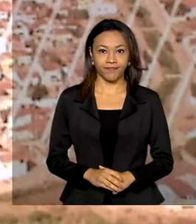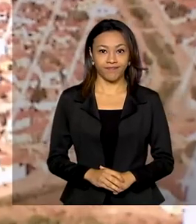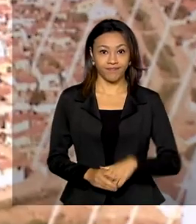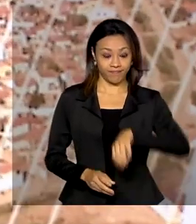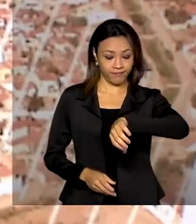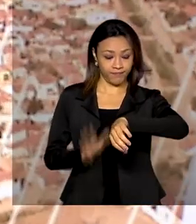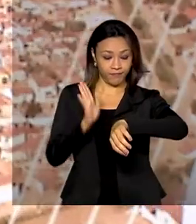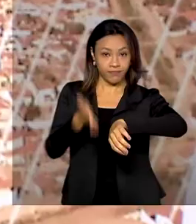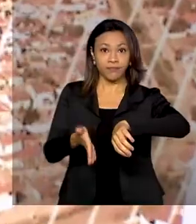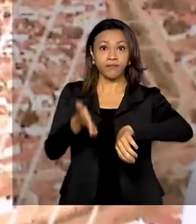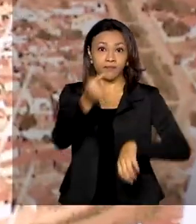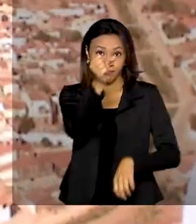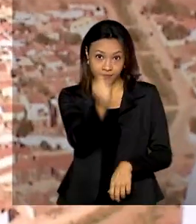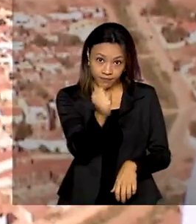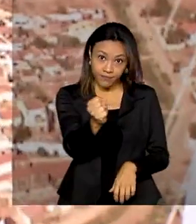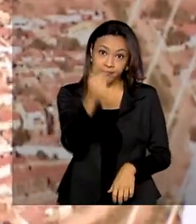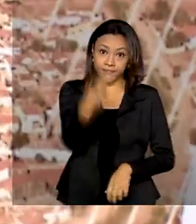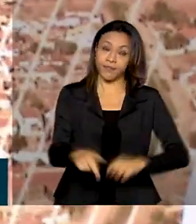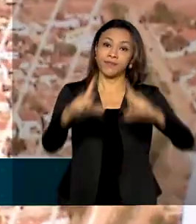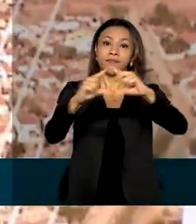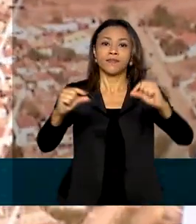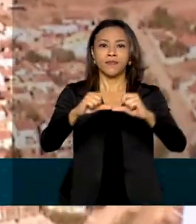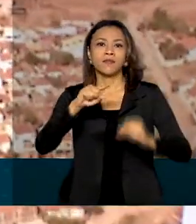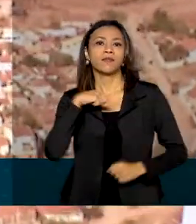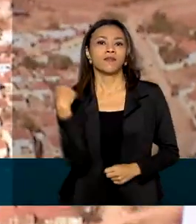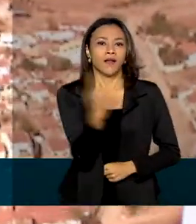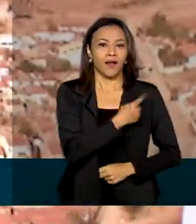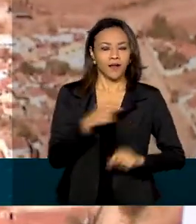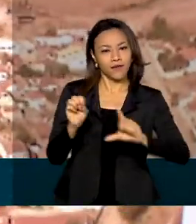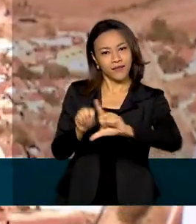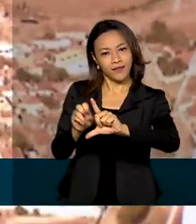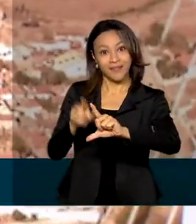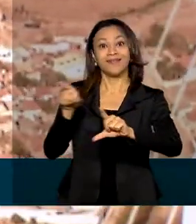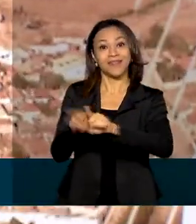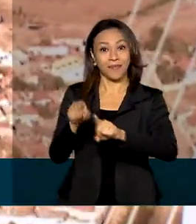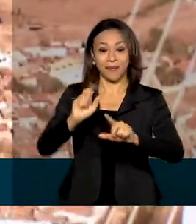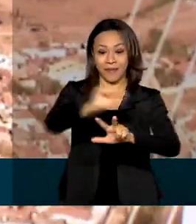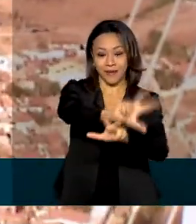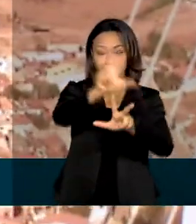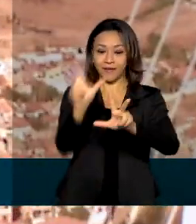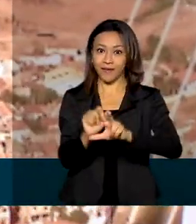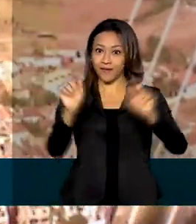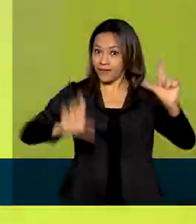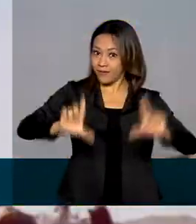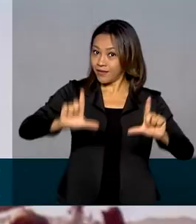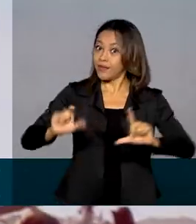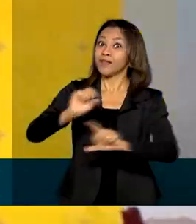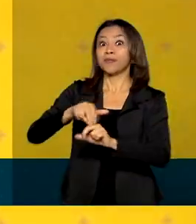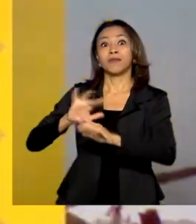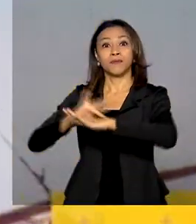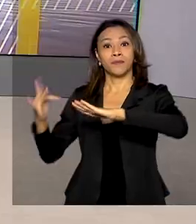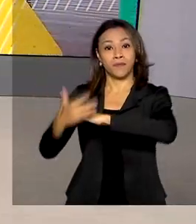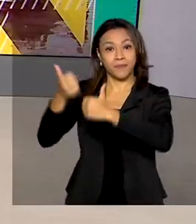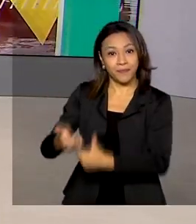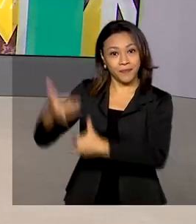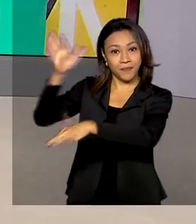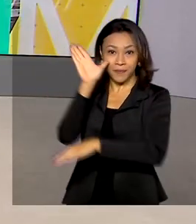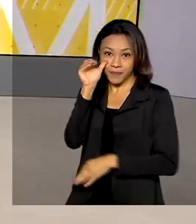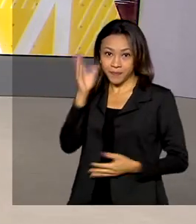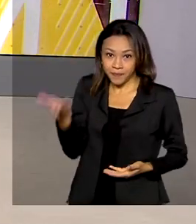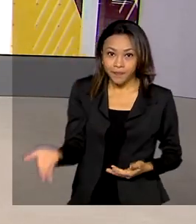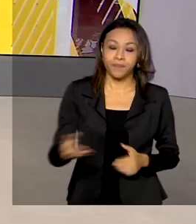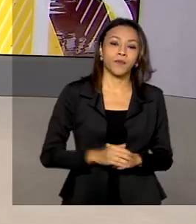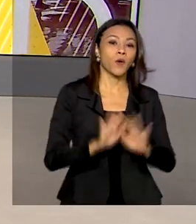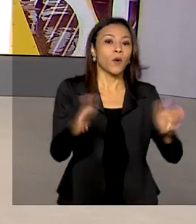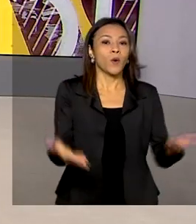Agora são oito horas em ponto em Brasília. Nós estamos ao vivo pela TV Brasil e também pelas redes sociais. A Fiocruz